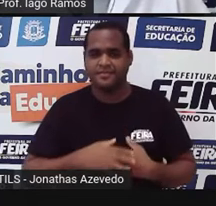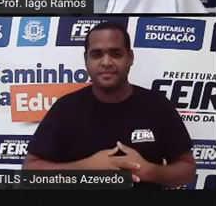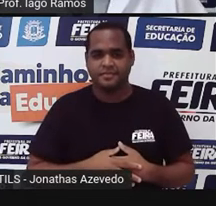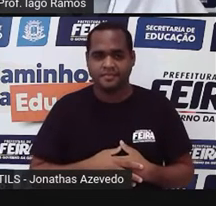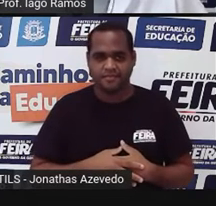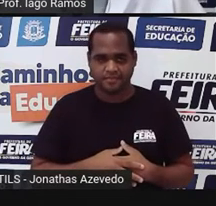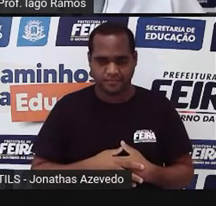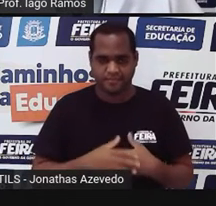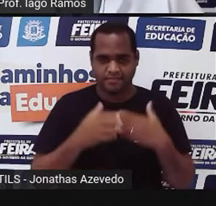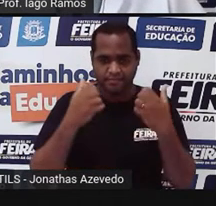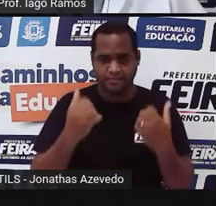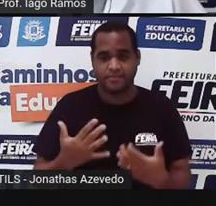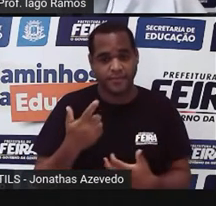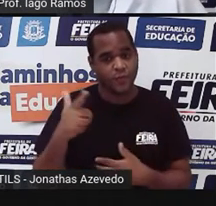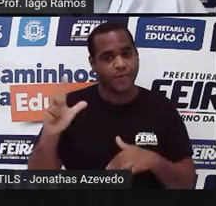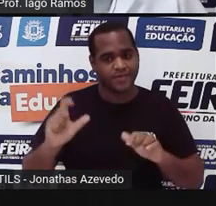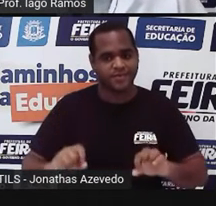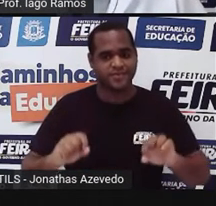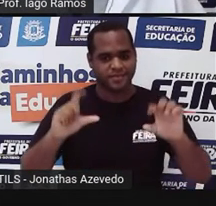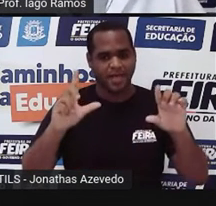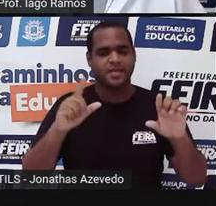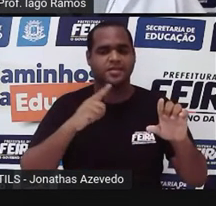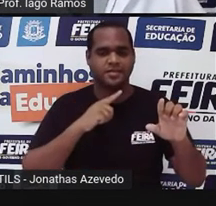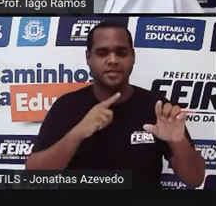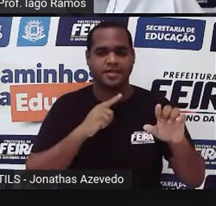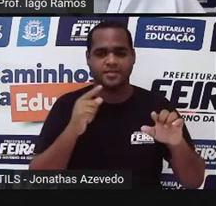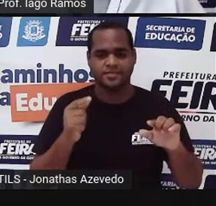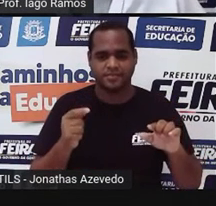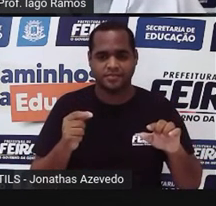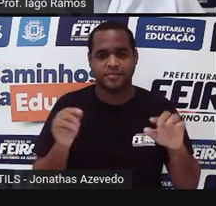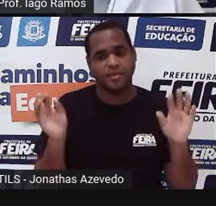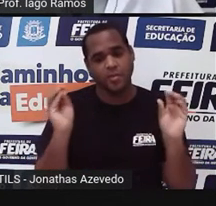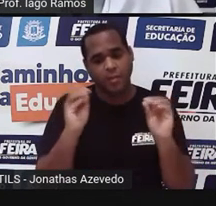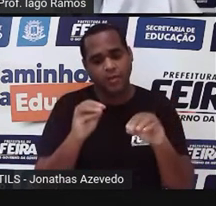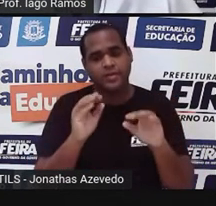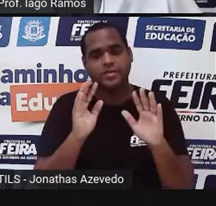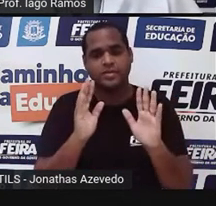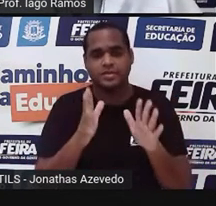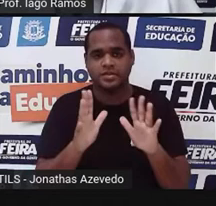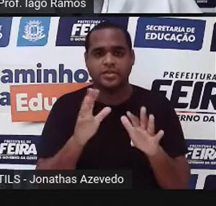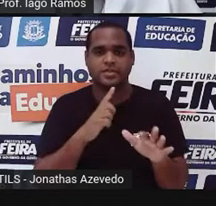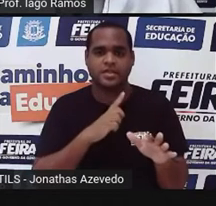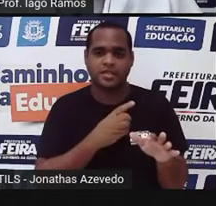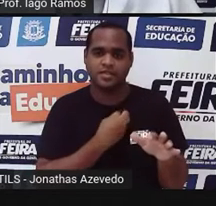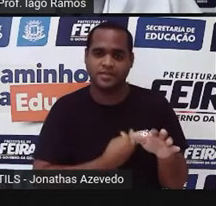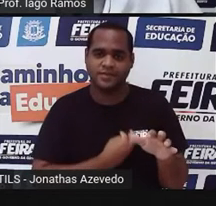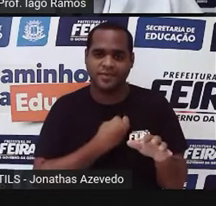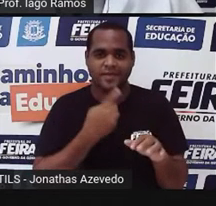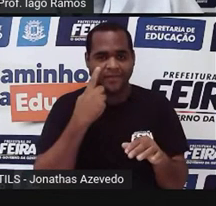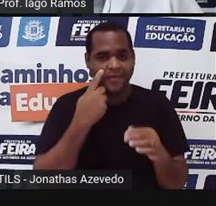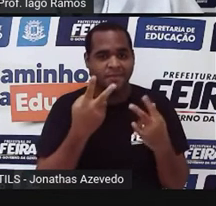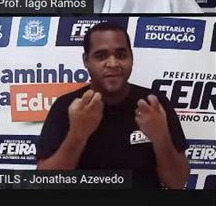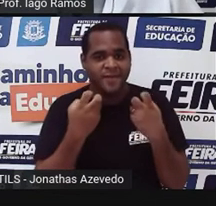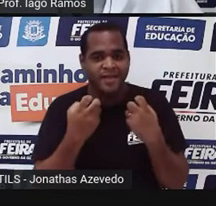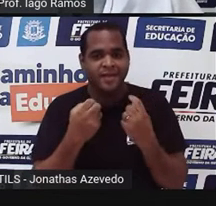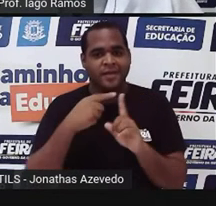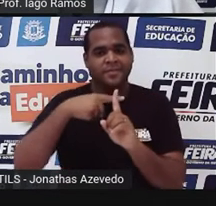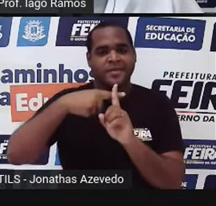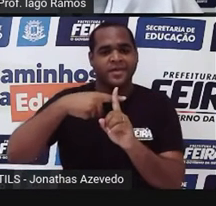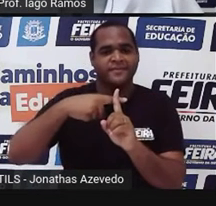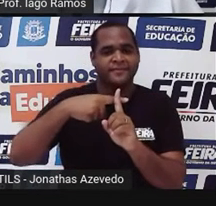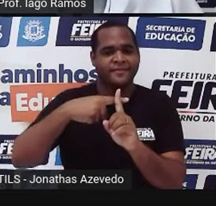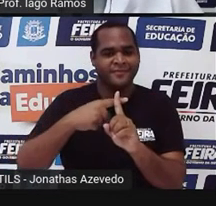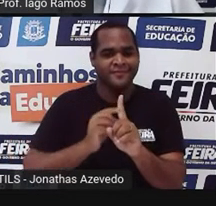foi que eu escrevi nessa tela aqui. Eu coloquei um sinalzinho ali, não sei se você conseguiu perceber, ó, apareceu esse